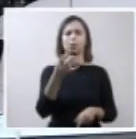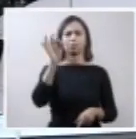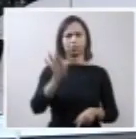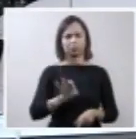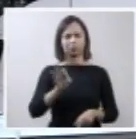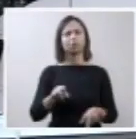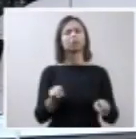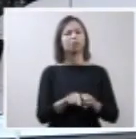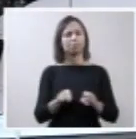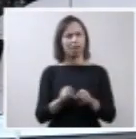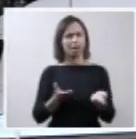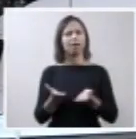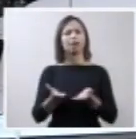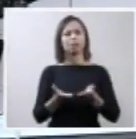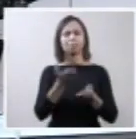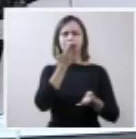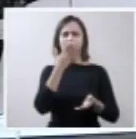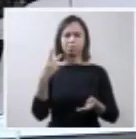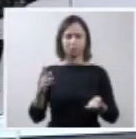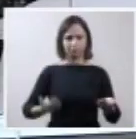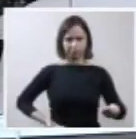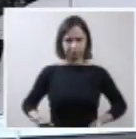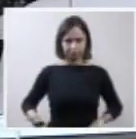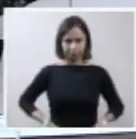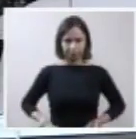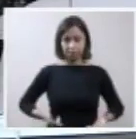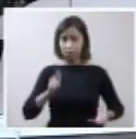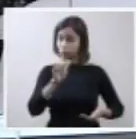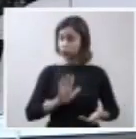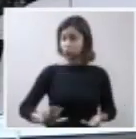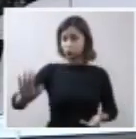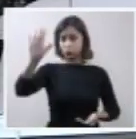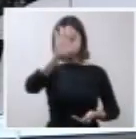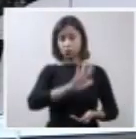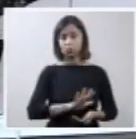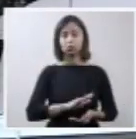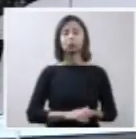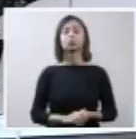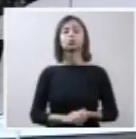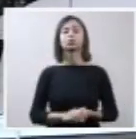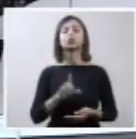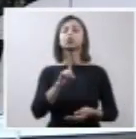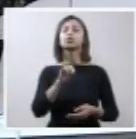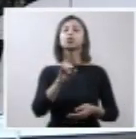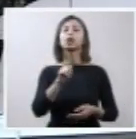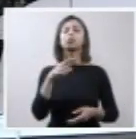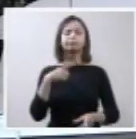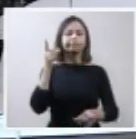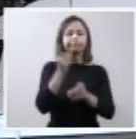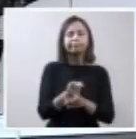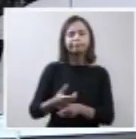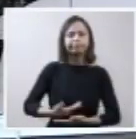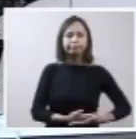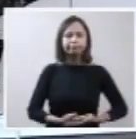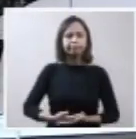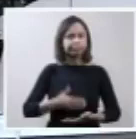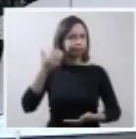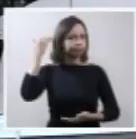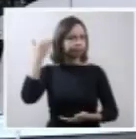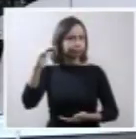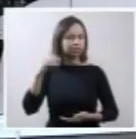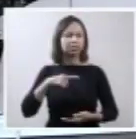atendidas por este tipo de serviço. No geral, o diagnóstico de anencefalia no feto é dado em torno da